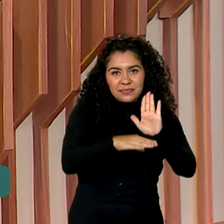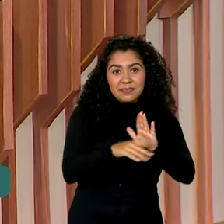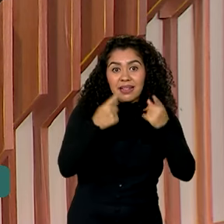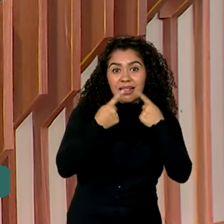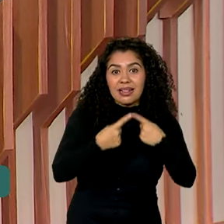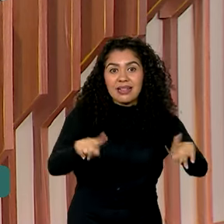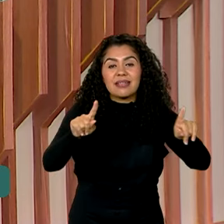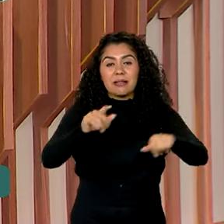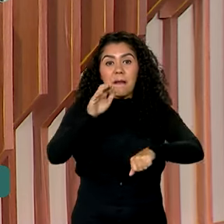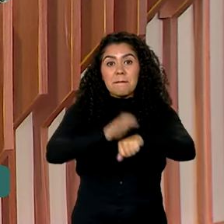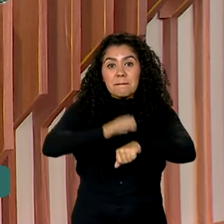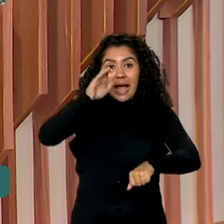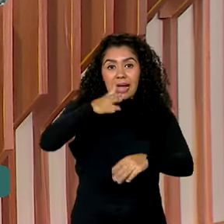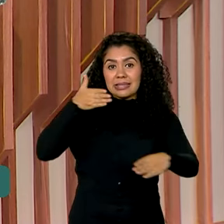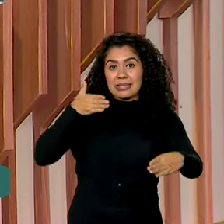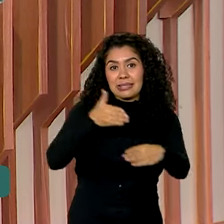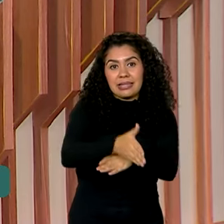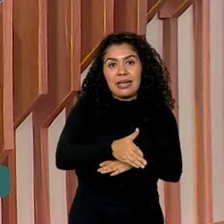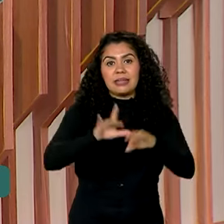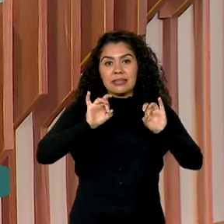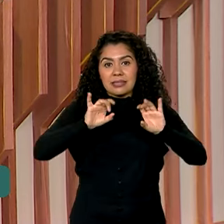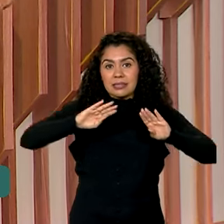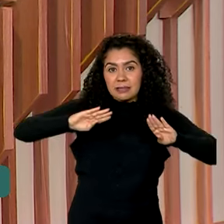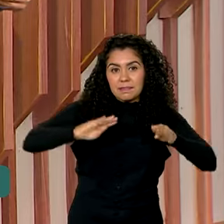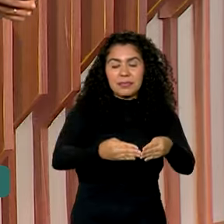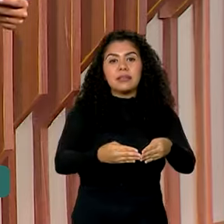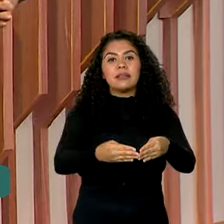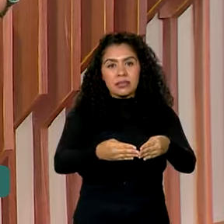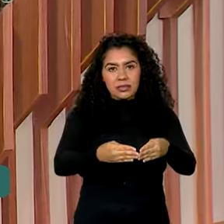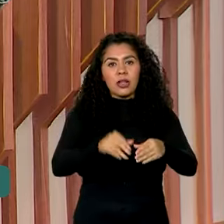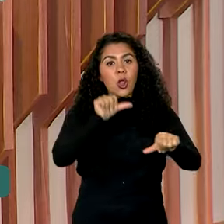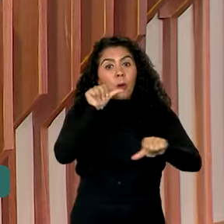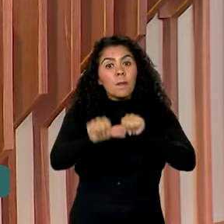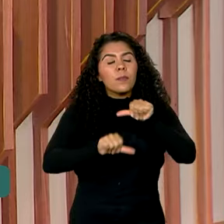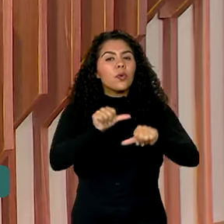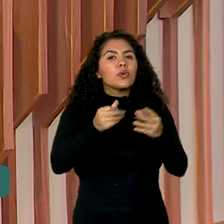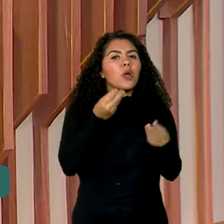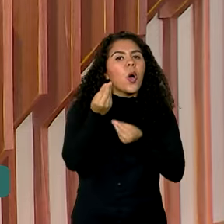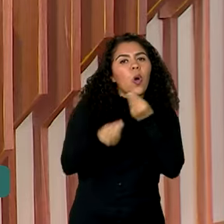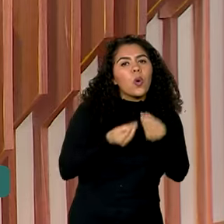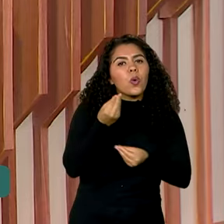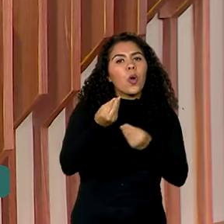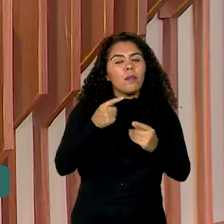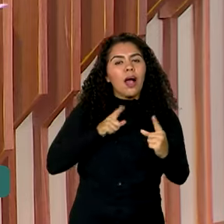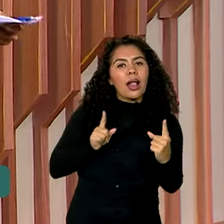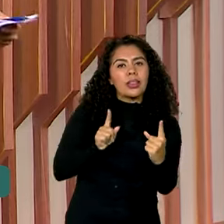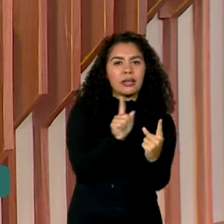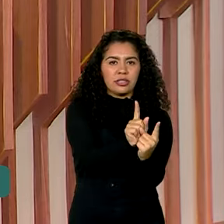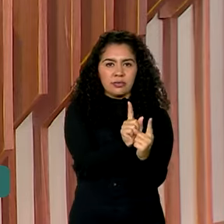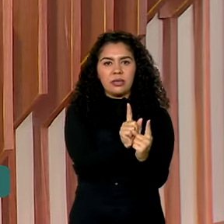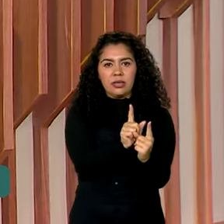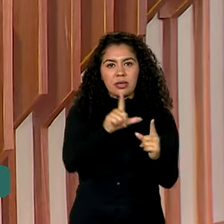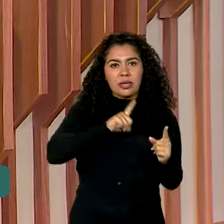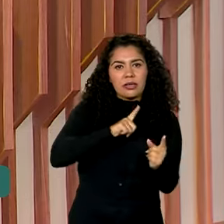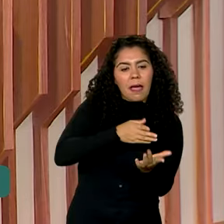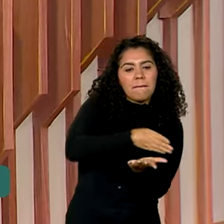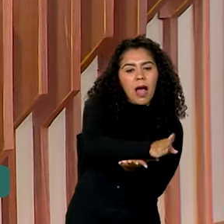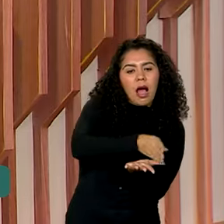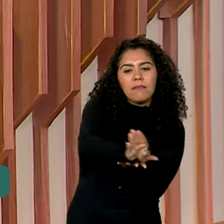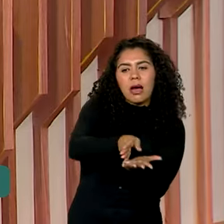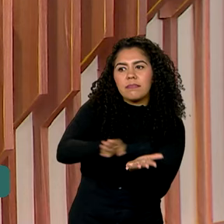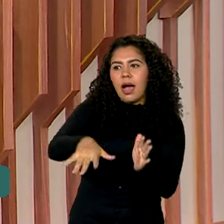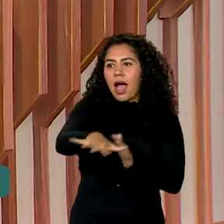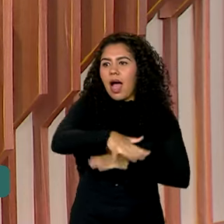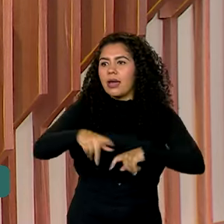programa Mais Acesso a Especialistas, que muda a forma como as pessoas são encaminhadas para as diferentes áreas da